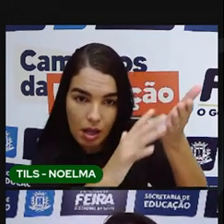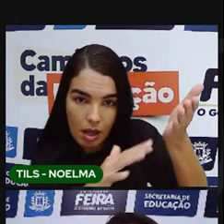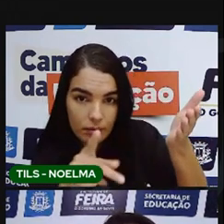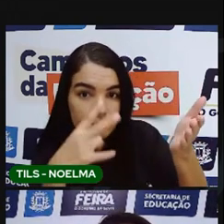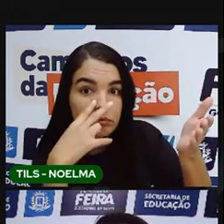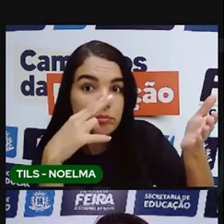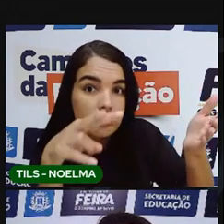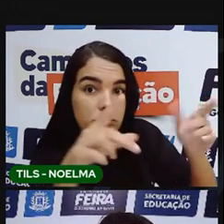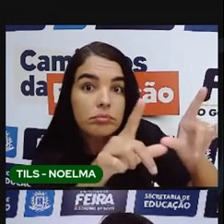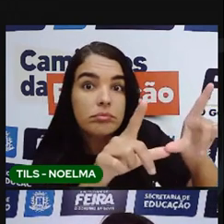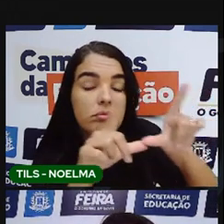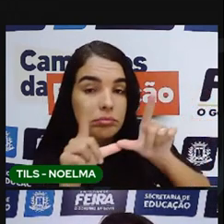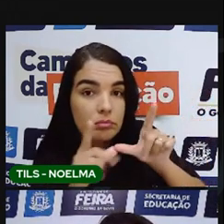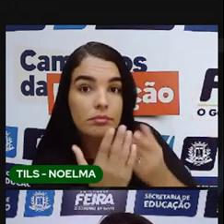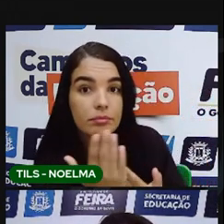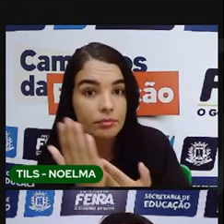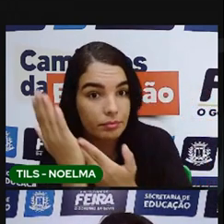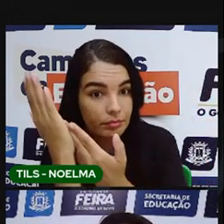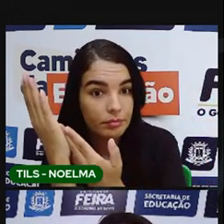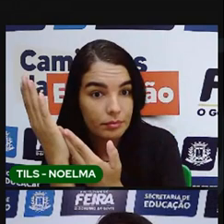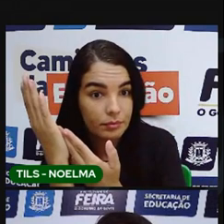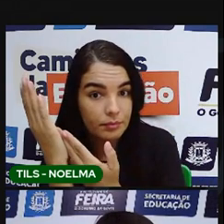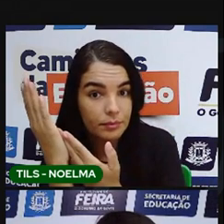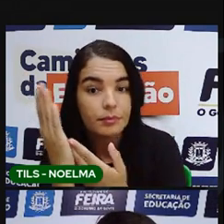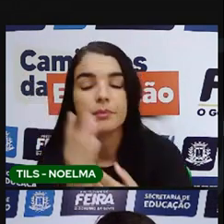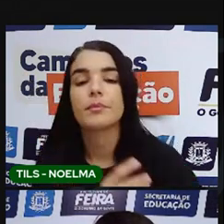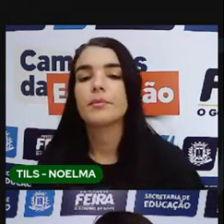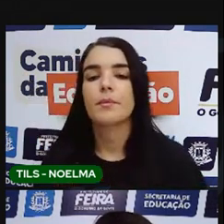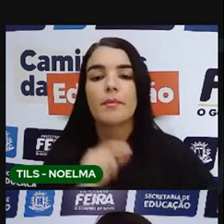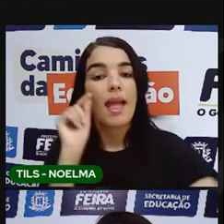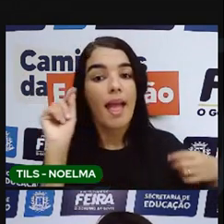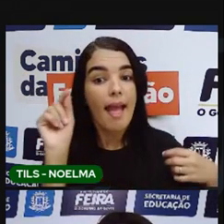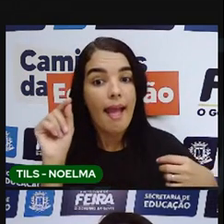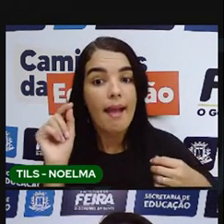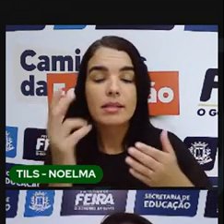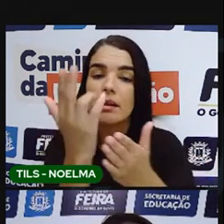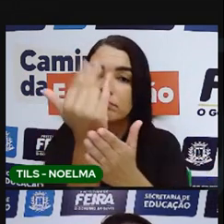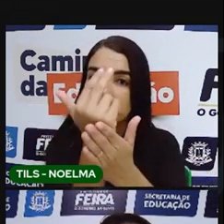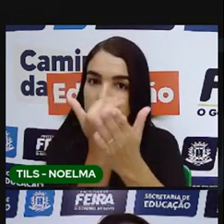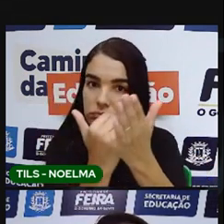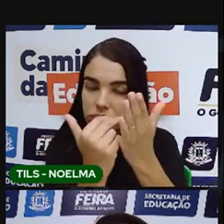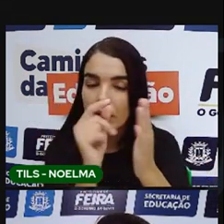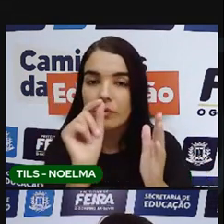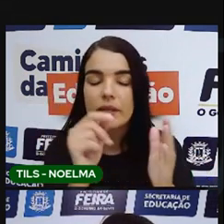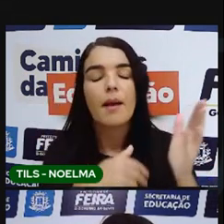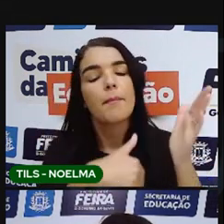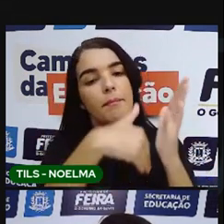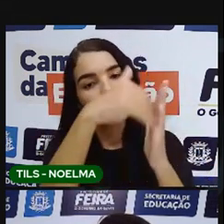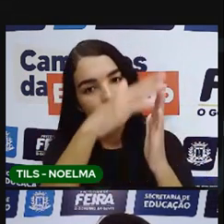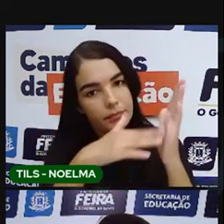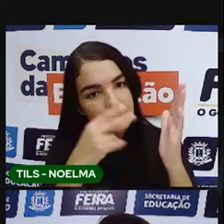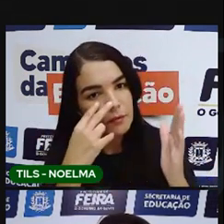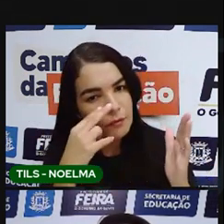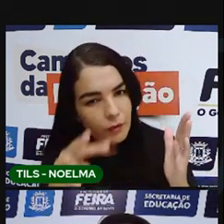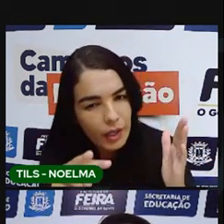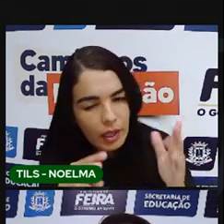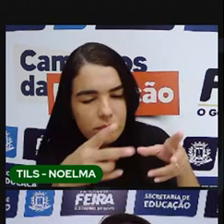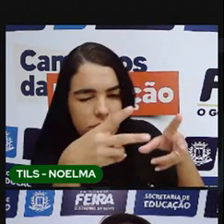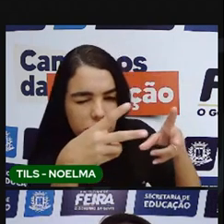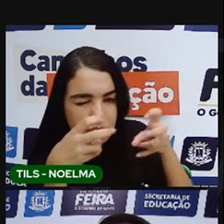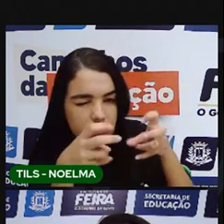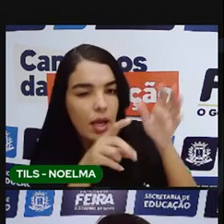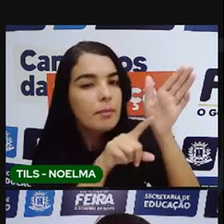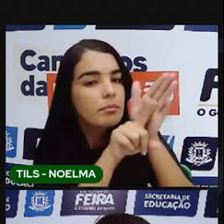da atividade anterior. Essas aqui, de Debré e de Ujêndes. Vocês vão escrever essa carta. E